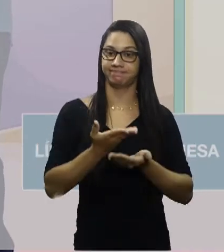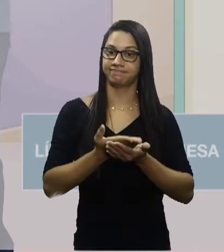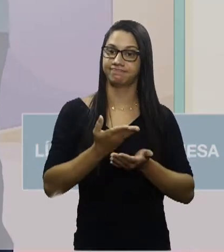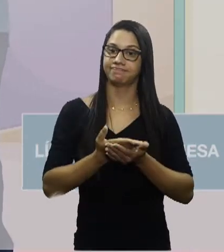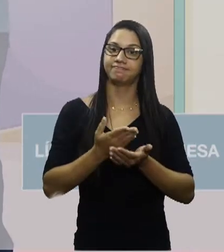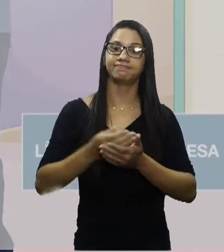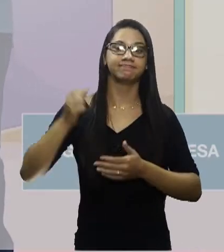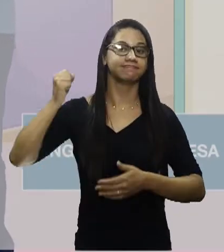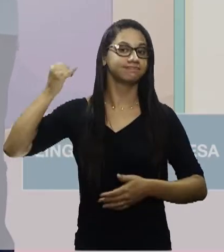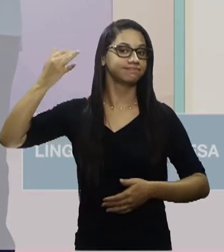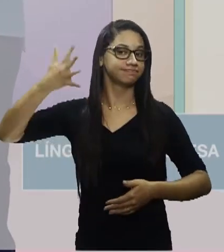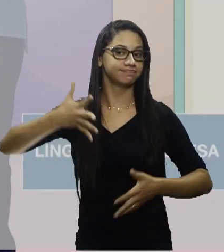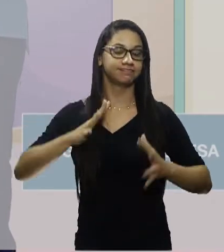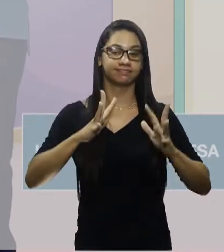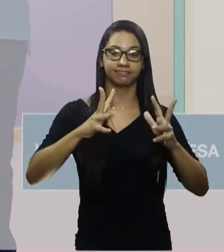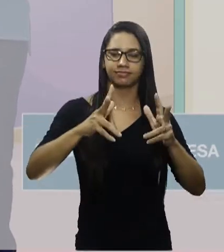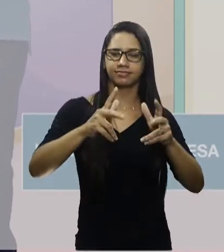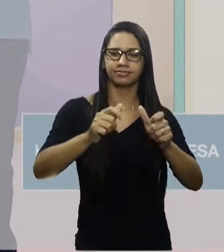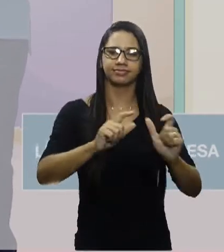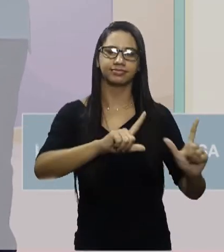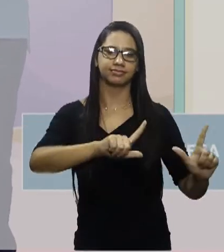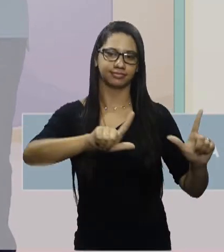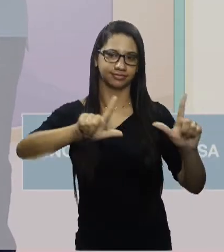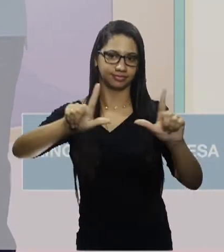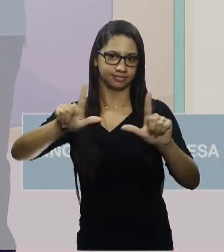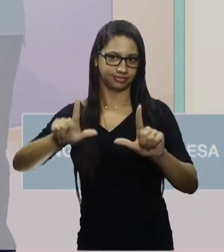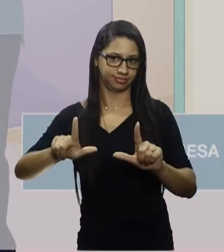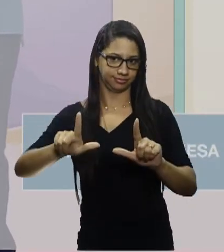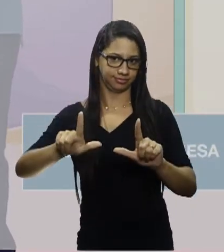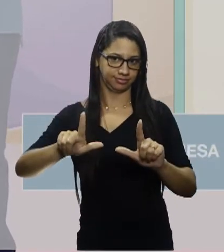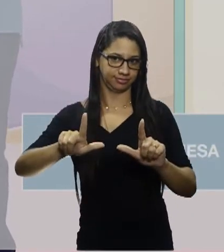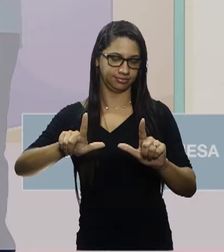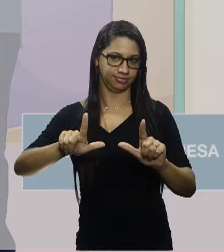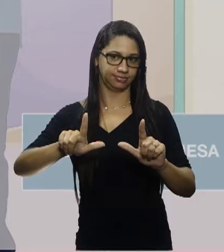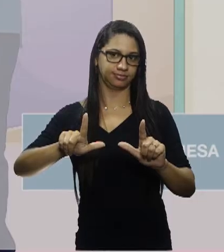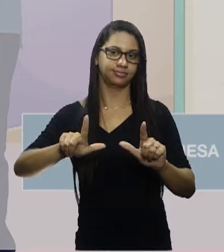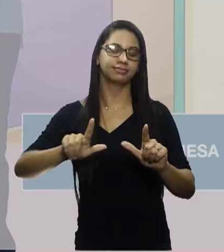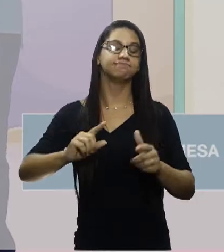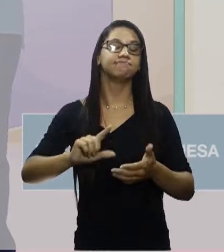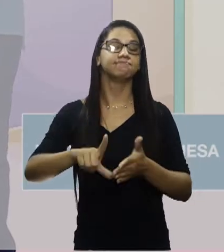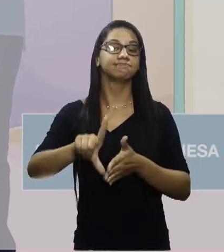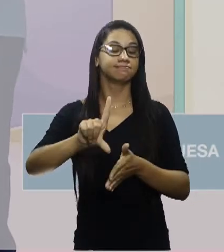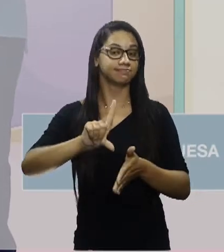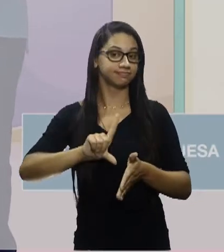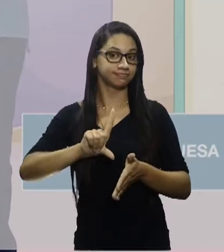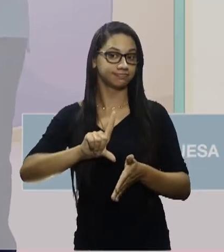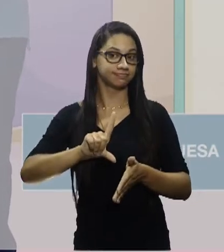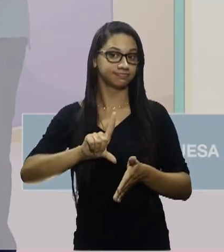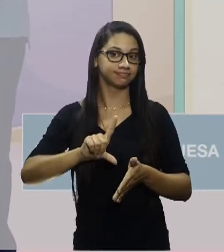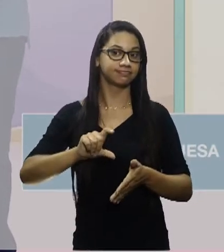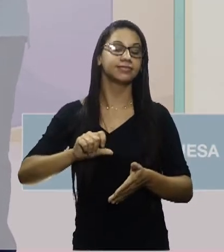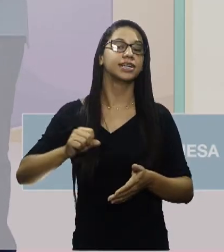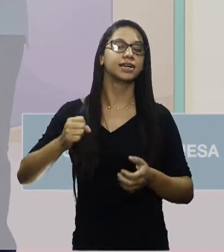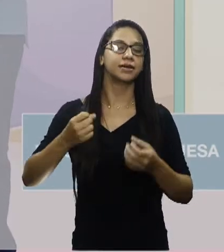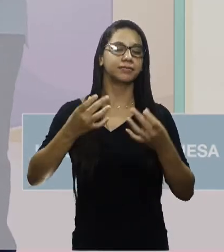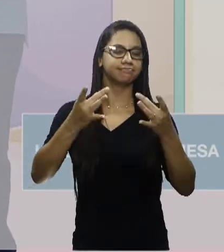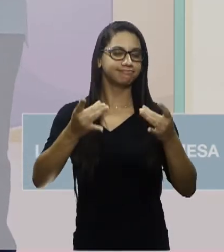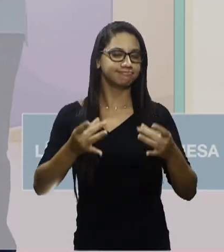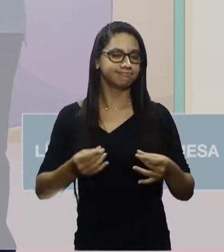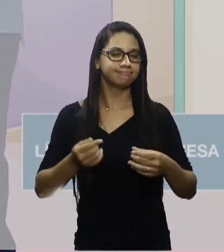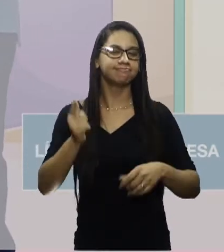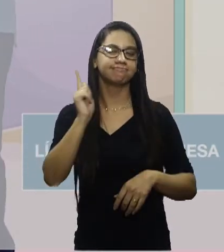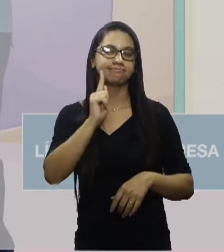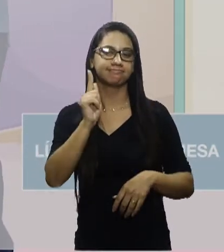fazer a audiodescrição de todos os slides. Mas antes vou me autodescrever. Eu sou